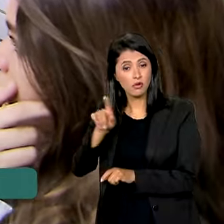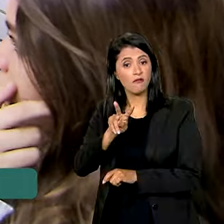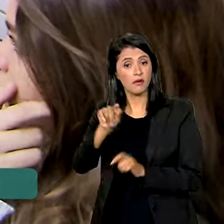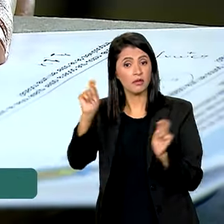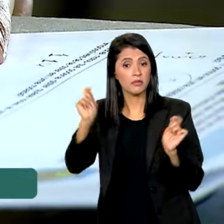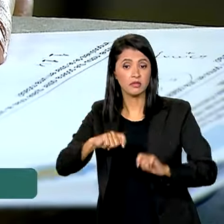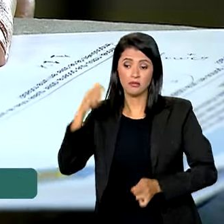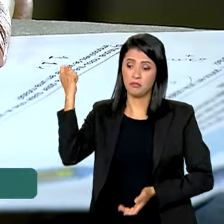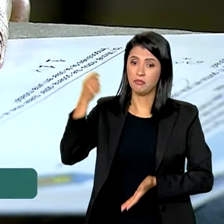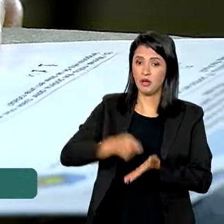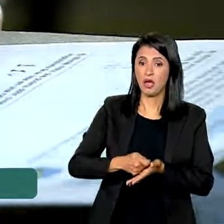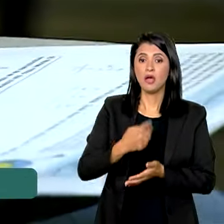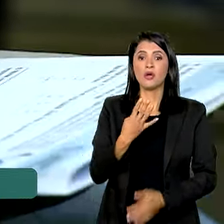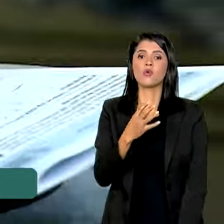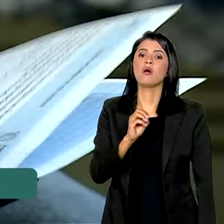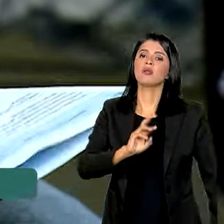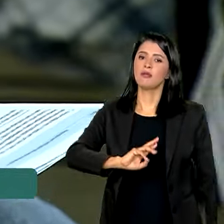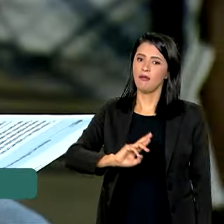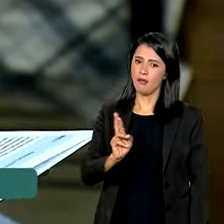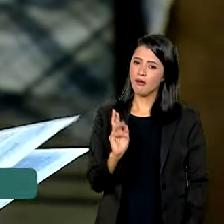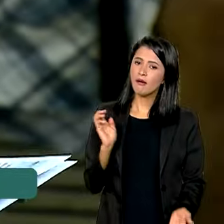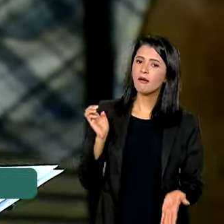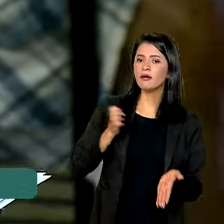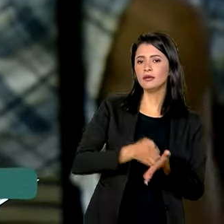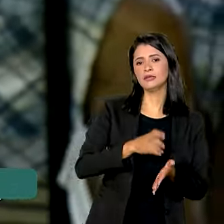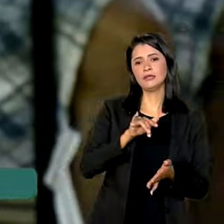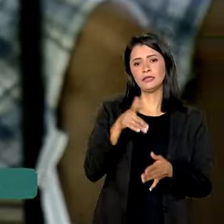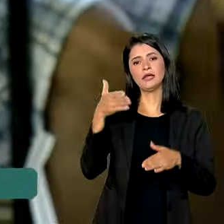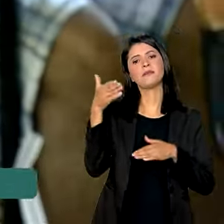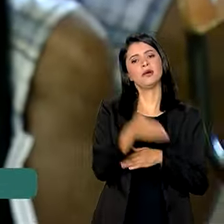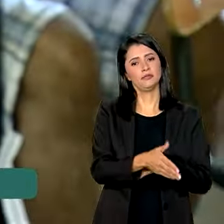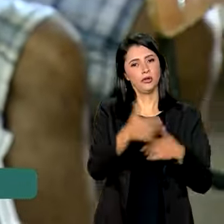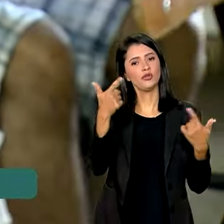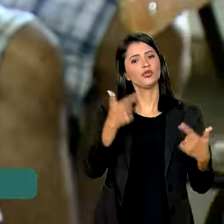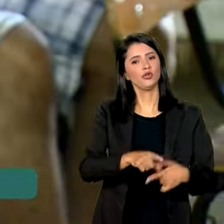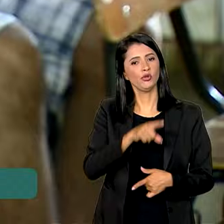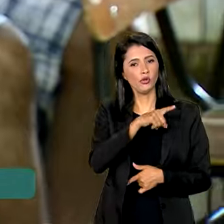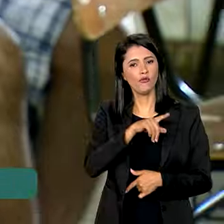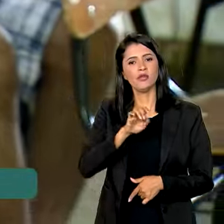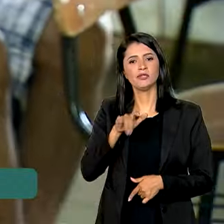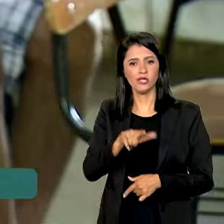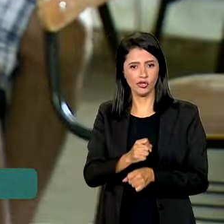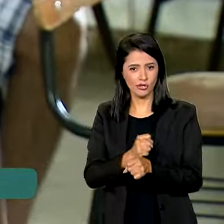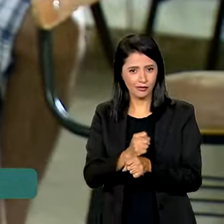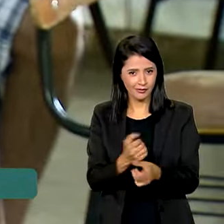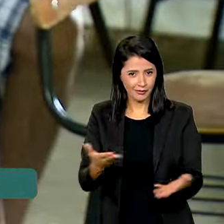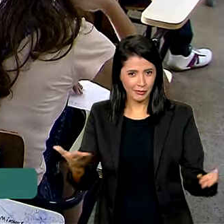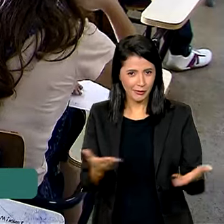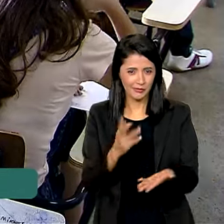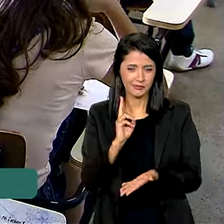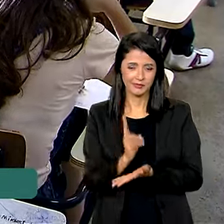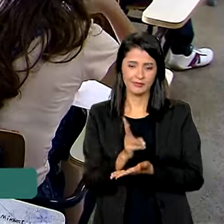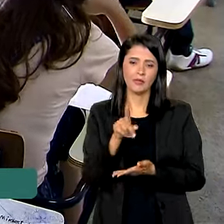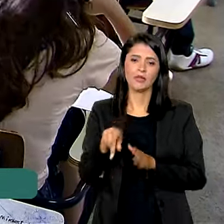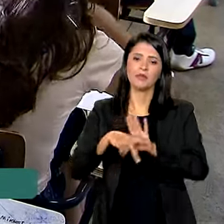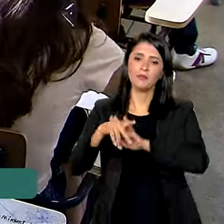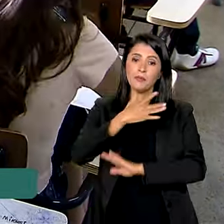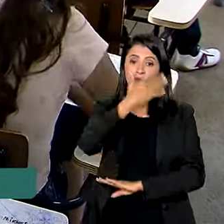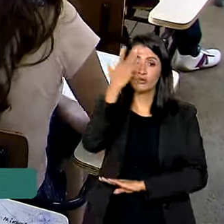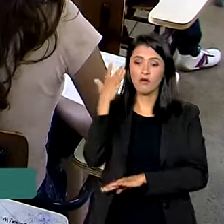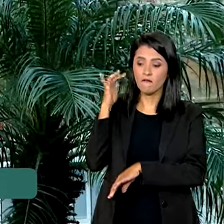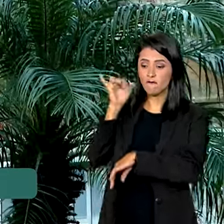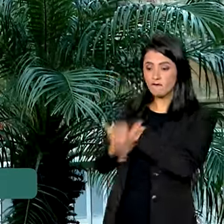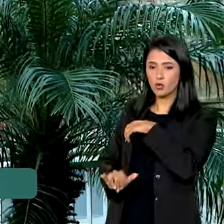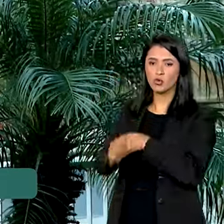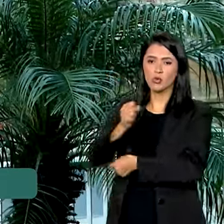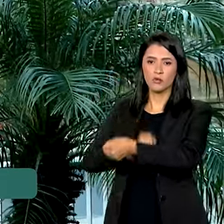precisar pagar o valor de R$,00 ao INEP se quiserem participar da edição do INSEJA deste ano. O mesmo vale para quem faltou a